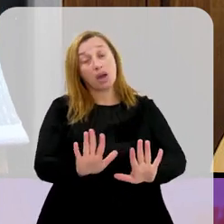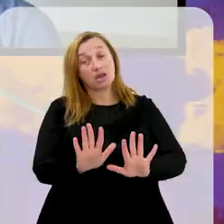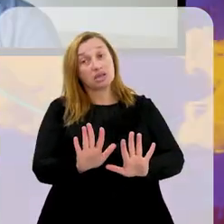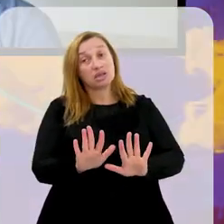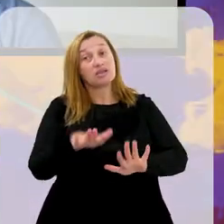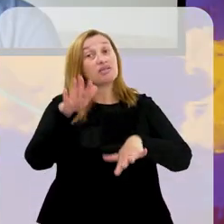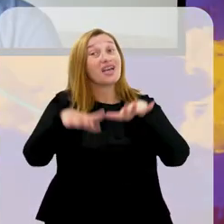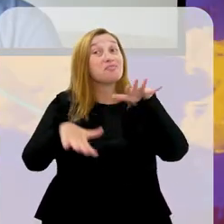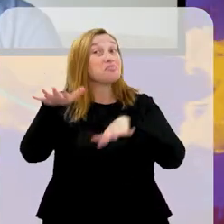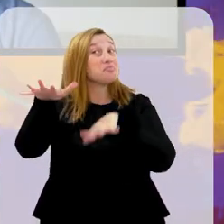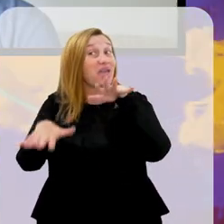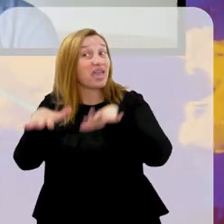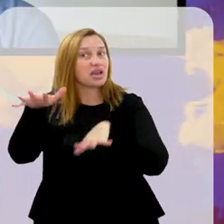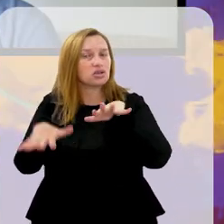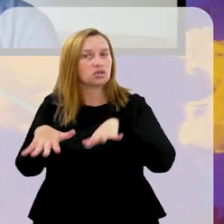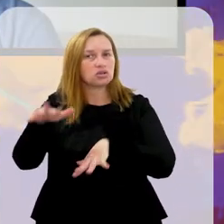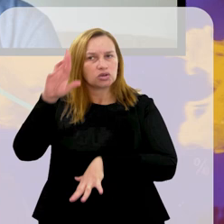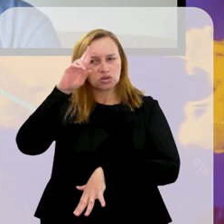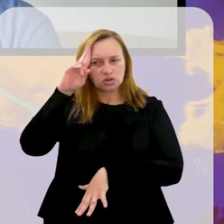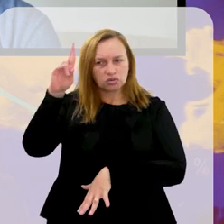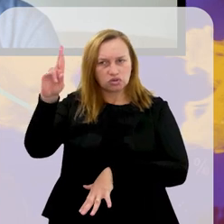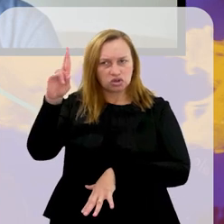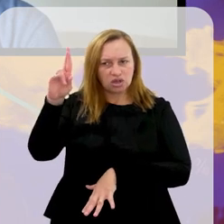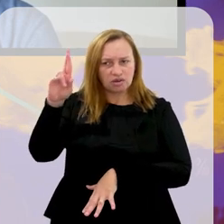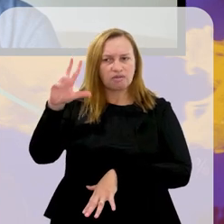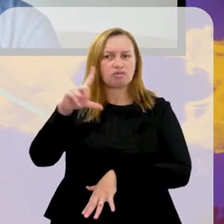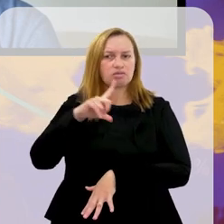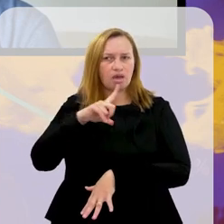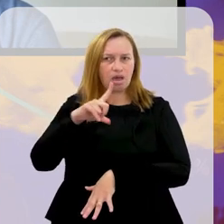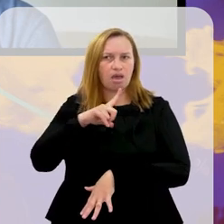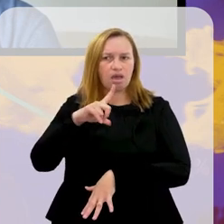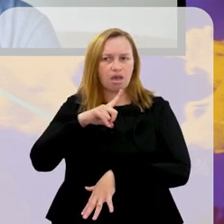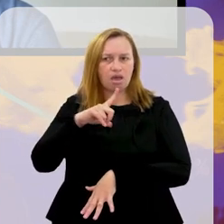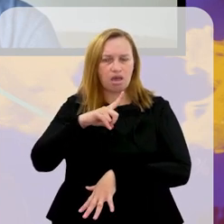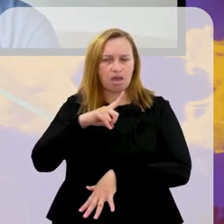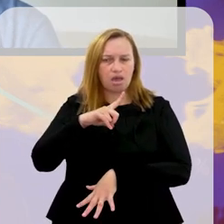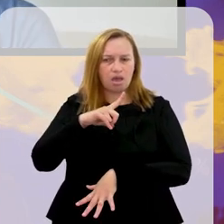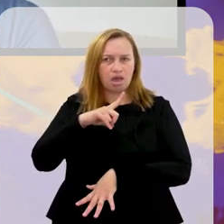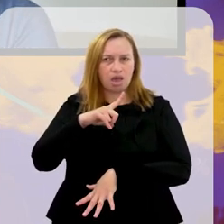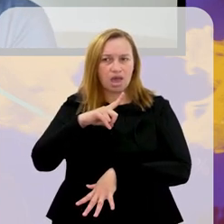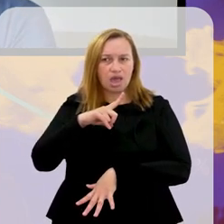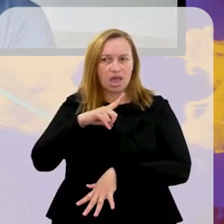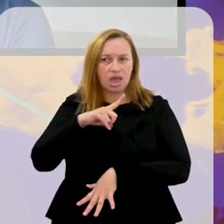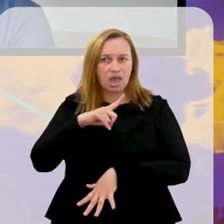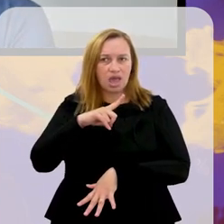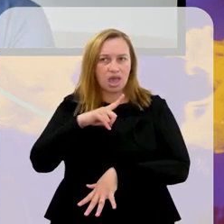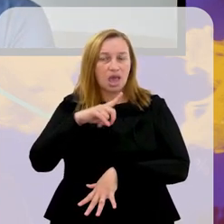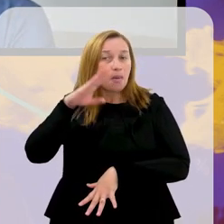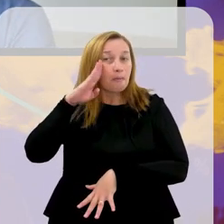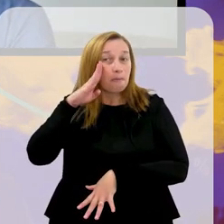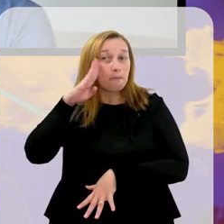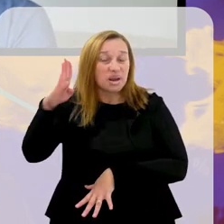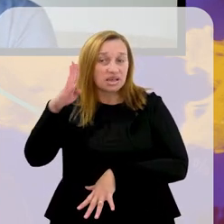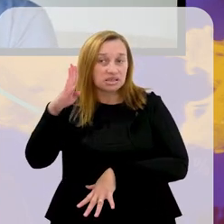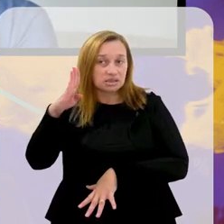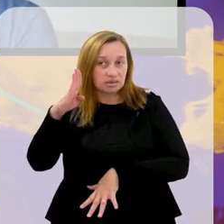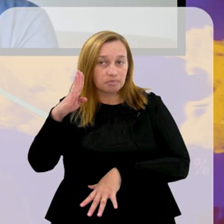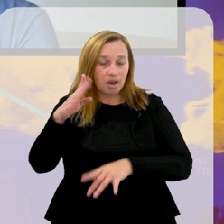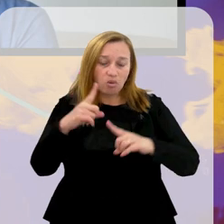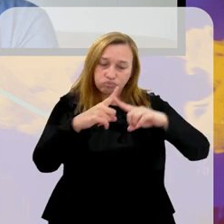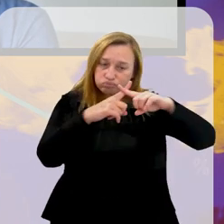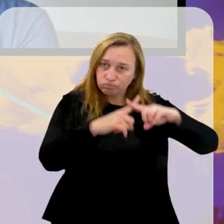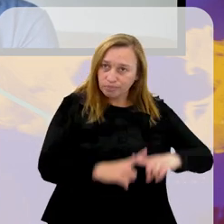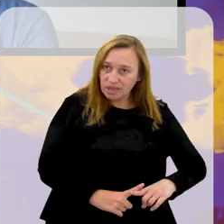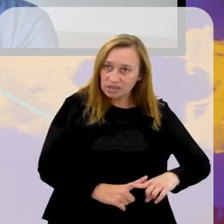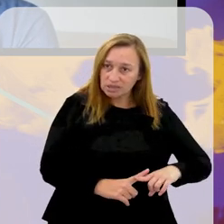quando o mandante tem o seu mando de campo, mas, por exemplo, ou o mandante sendo